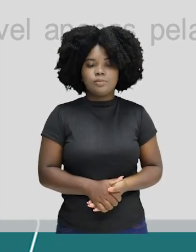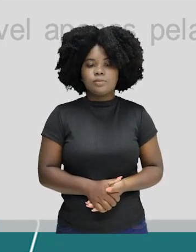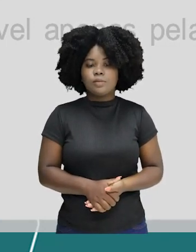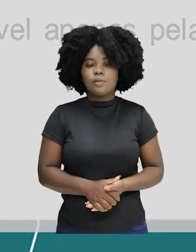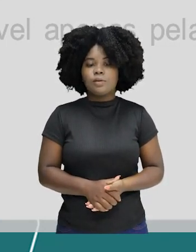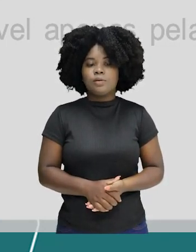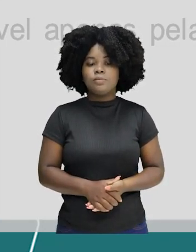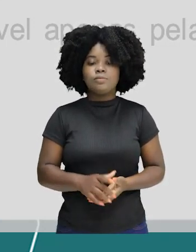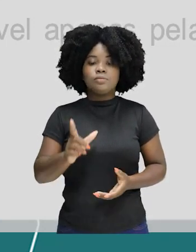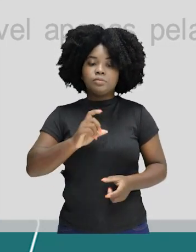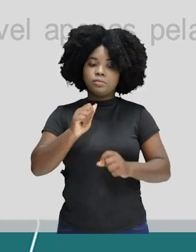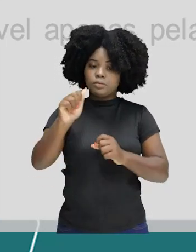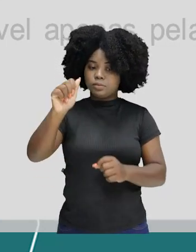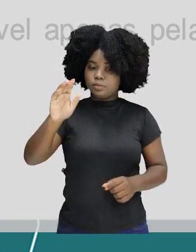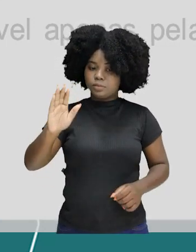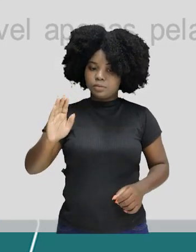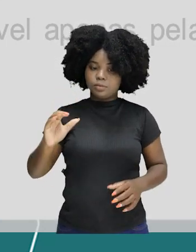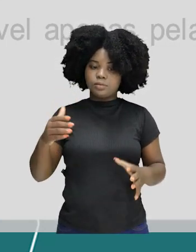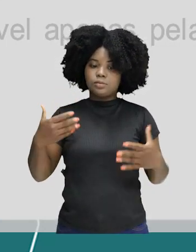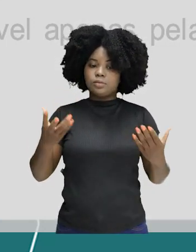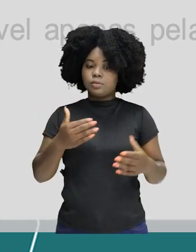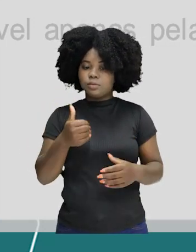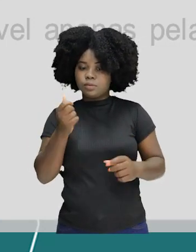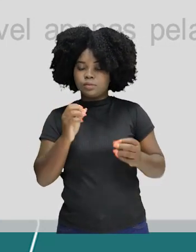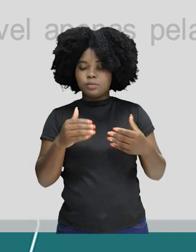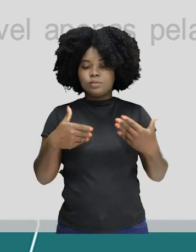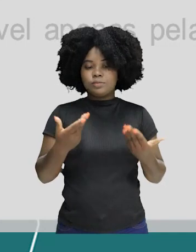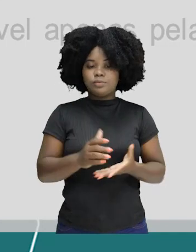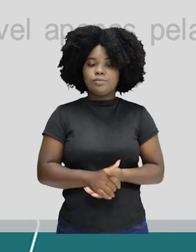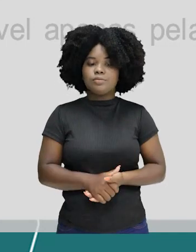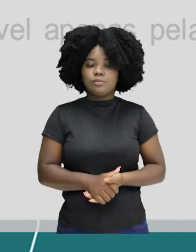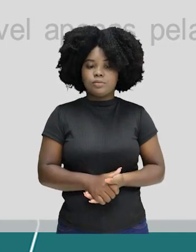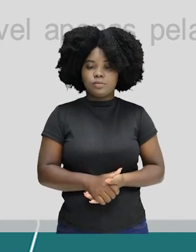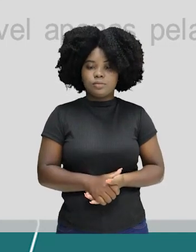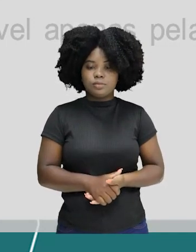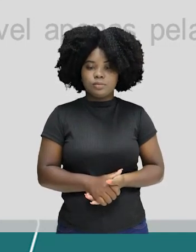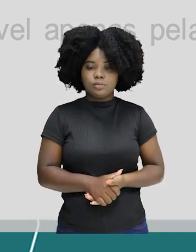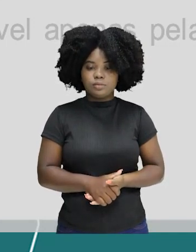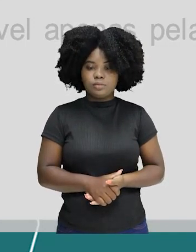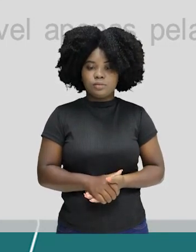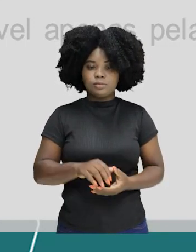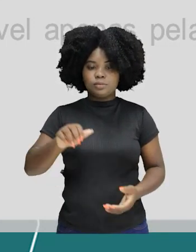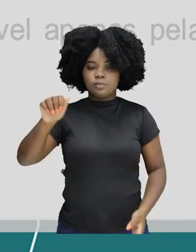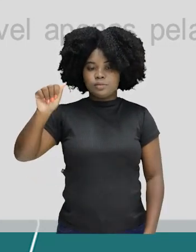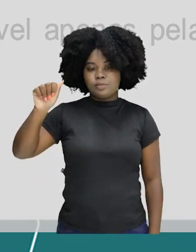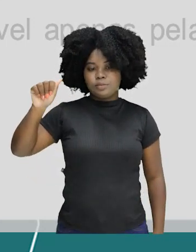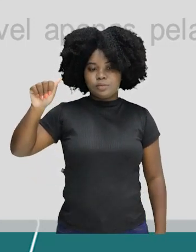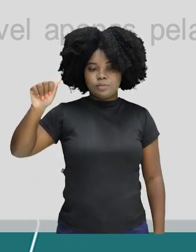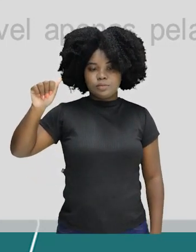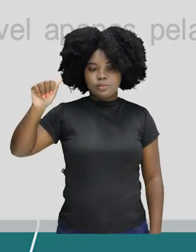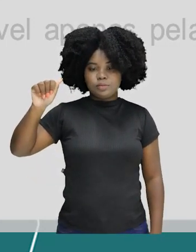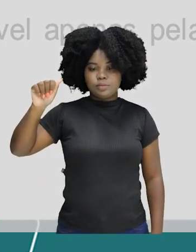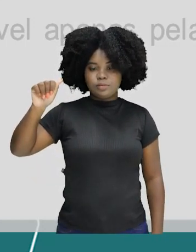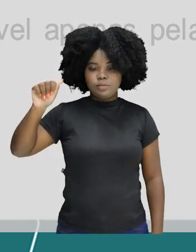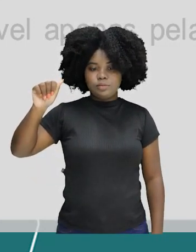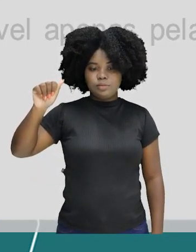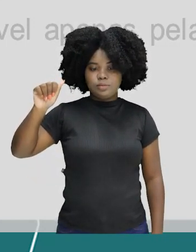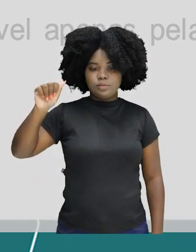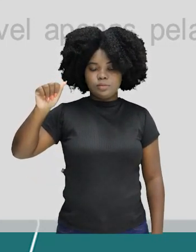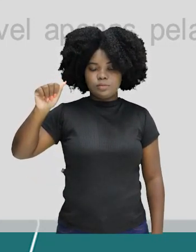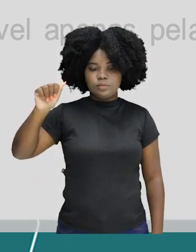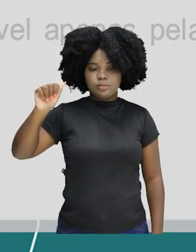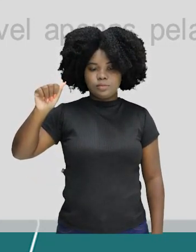que nós temos aqui essa ideia melhor de cidadania, certo? Então, vamos ver aqui. A maneira que o indivíduo encontra para